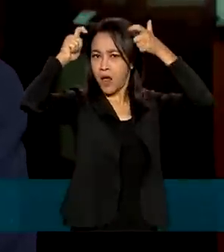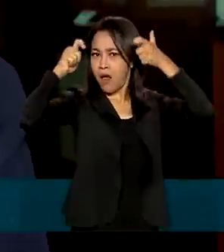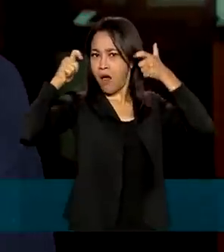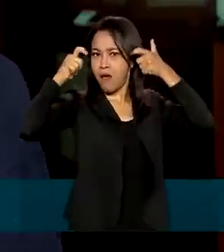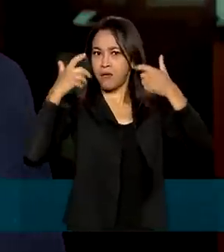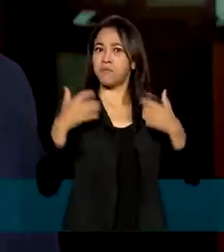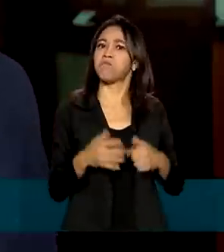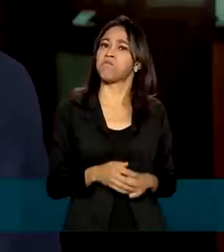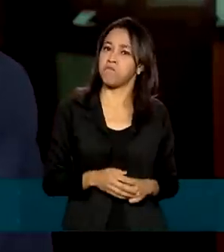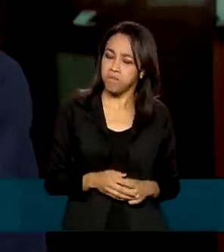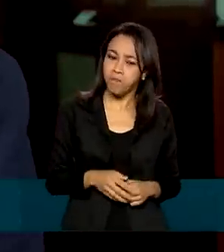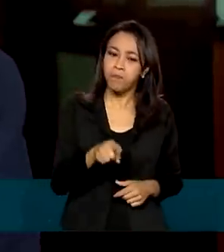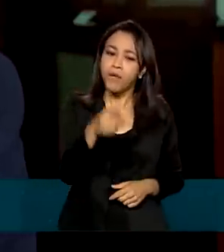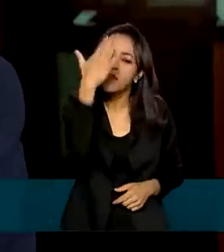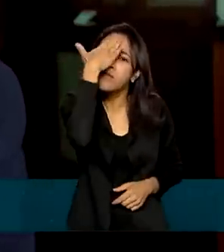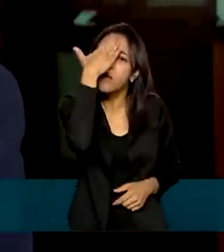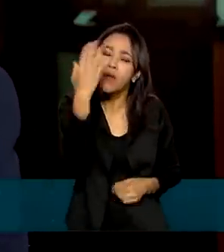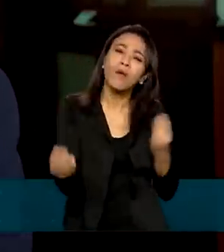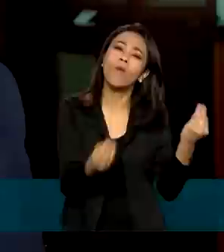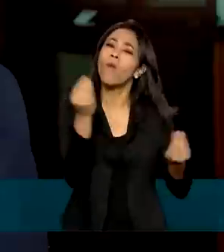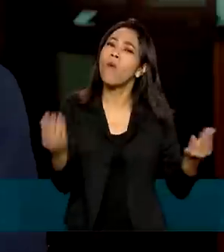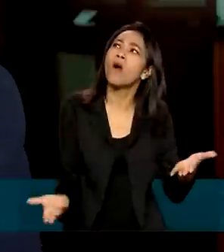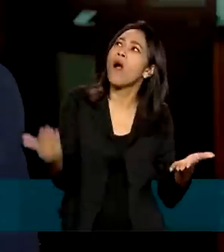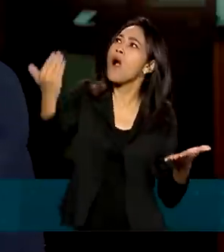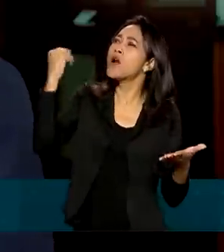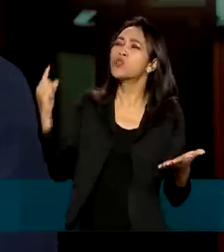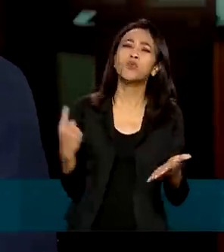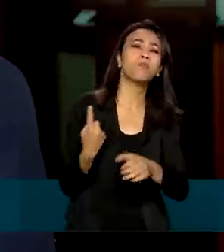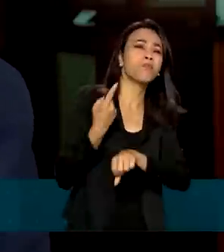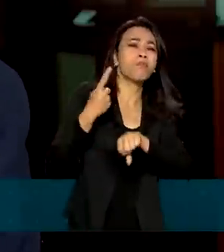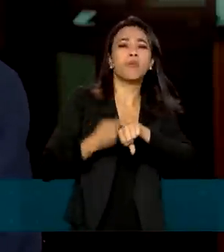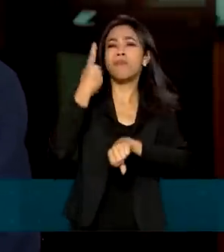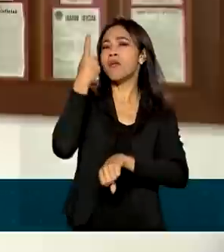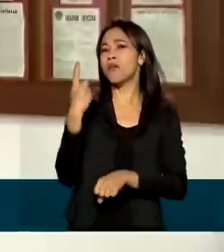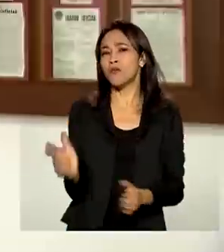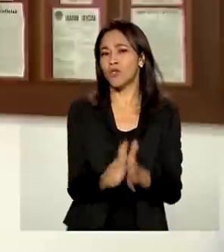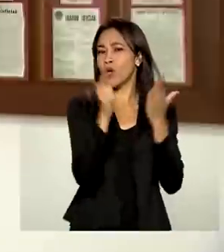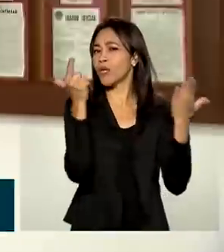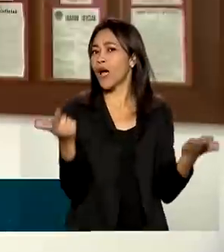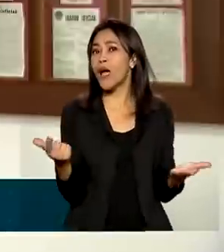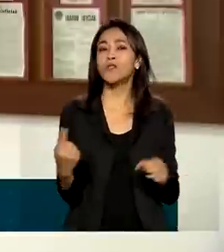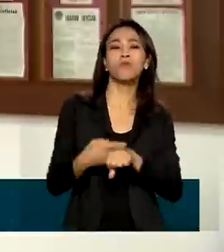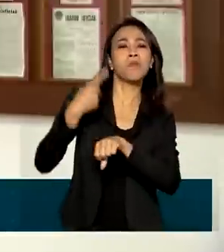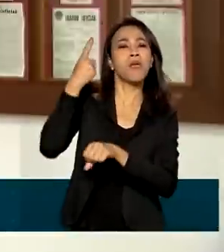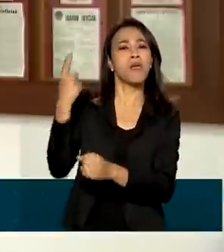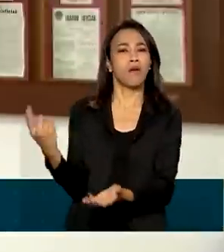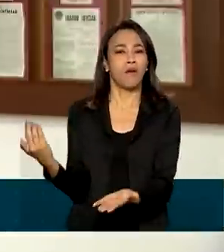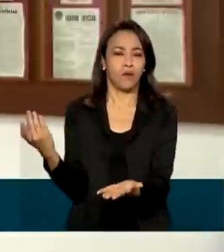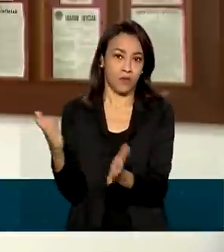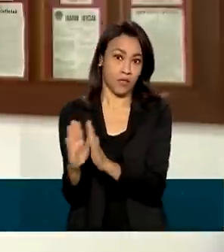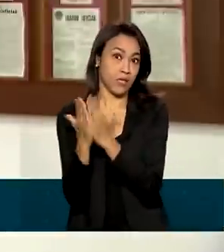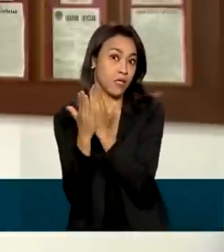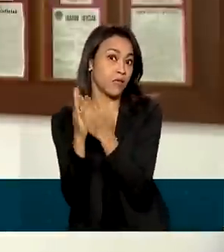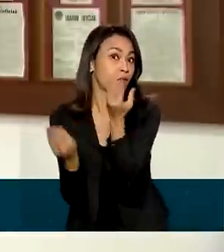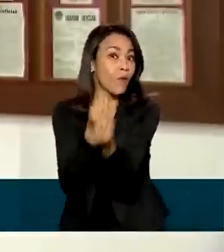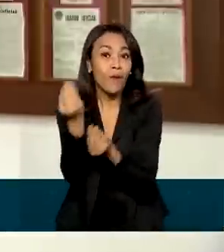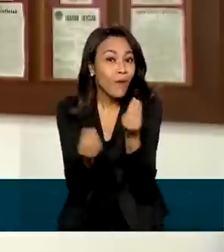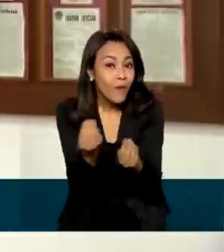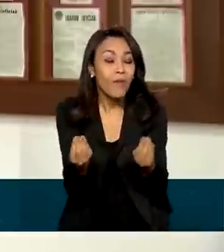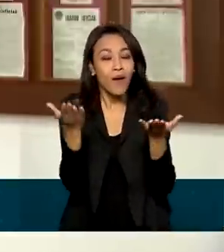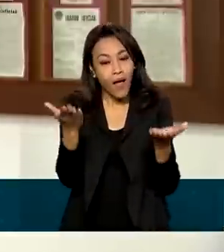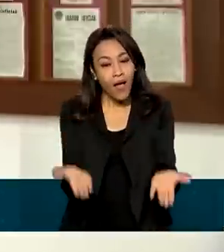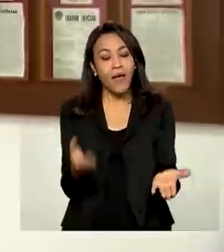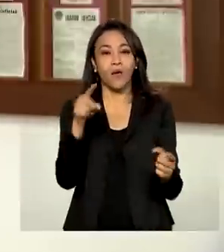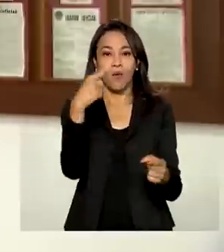conhecimento de como era impresso nossos primeiros jornais, nossos primeiros livros. O principal produto da imprensa nacional é o